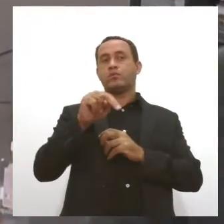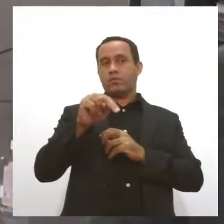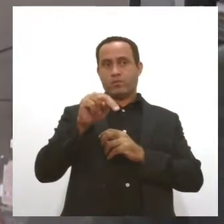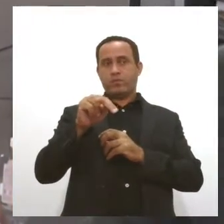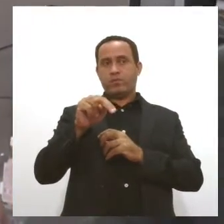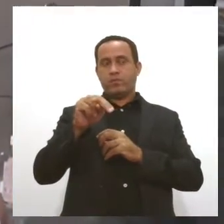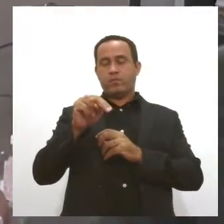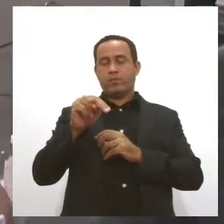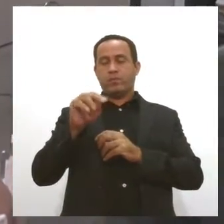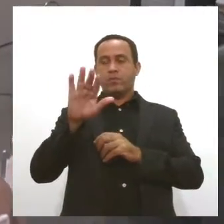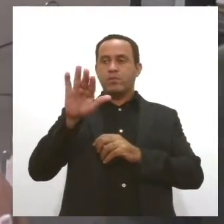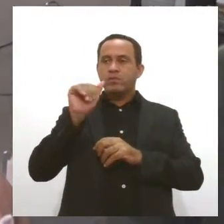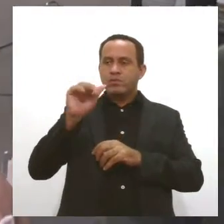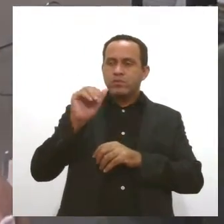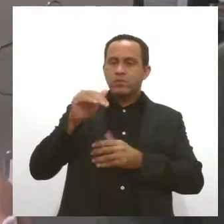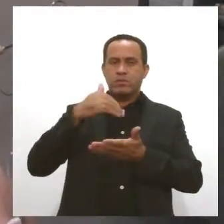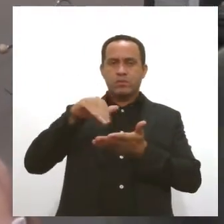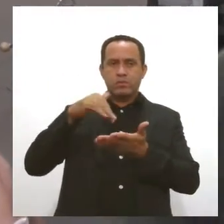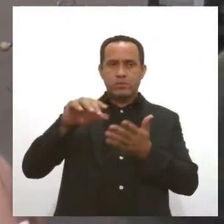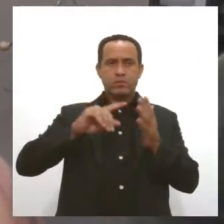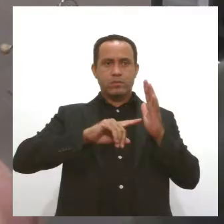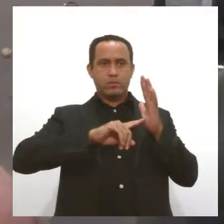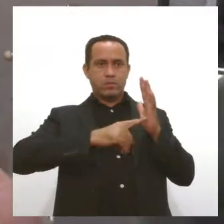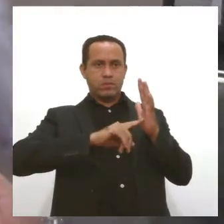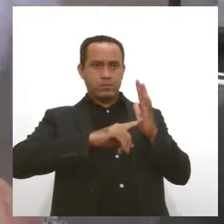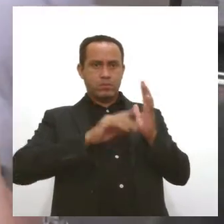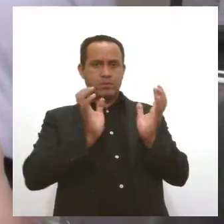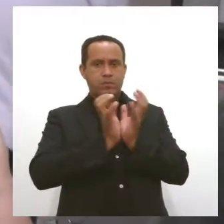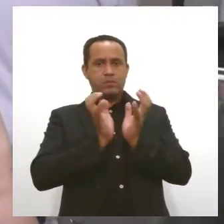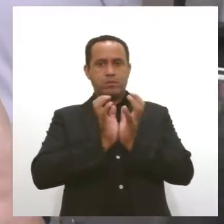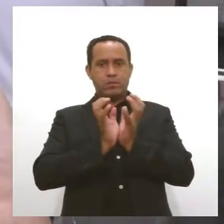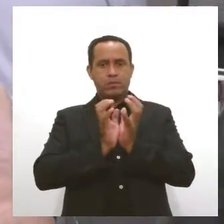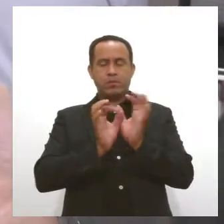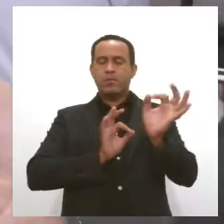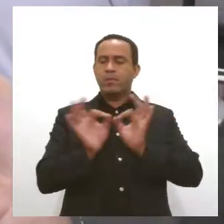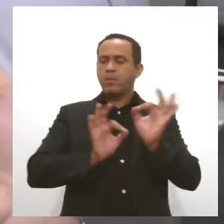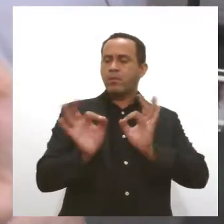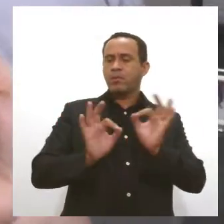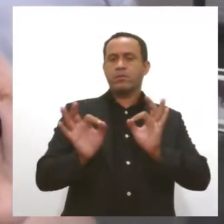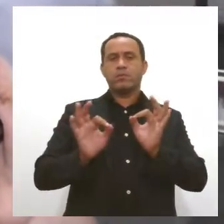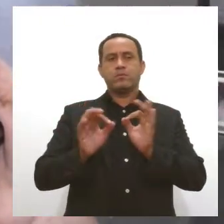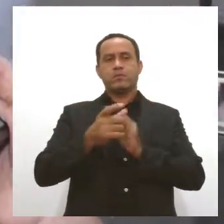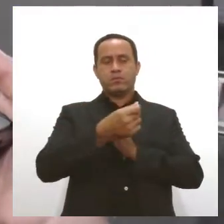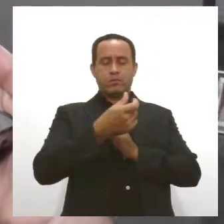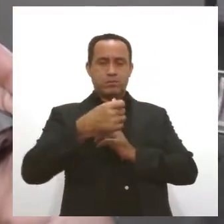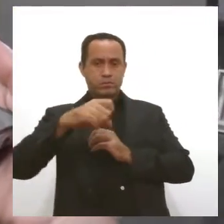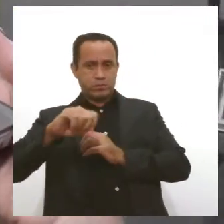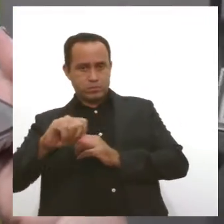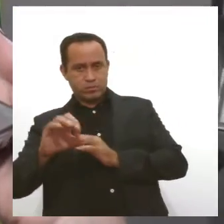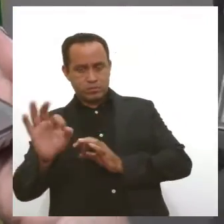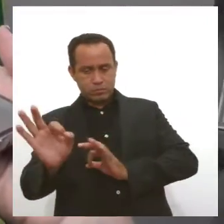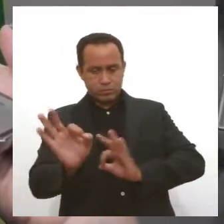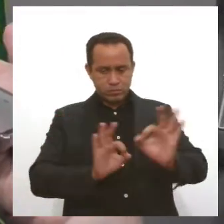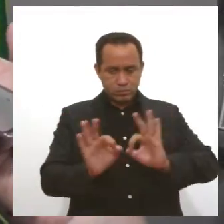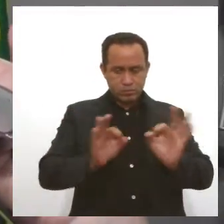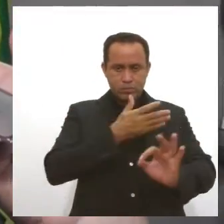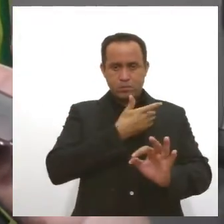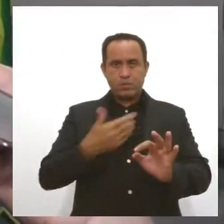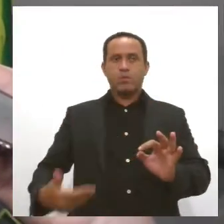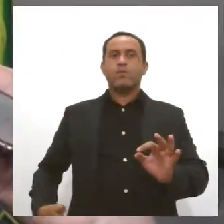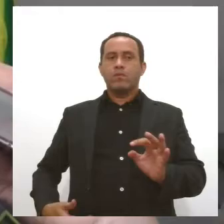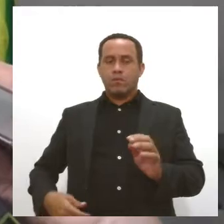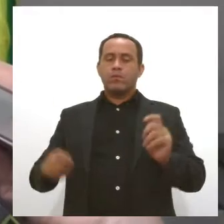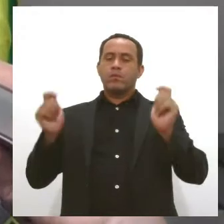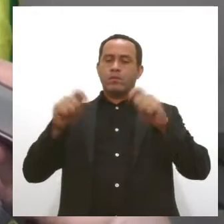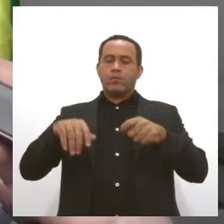pelo secretário e pelo sindicato para resolver essa demanda, que já vem desde 2019, o objetivo do governo foi montar uma comissão que fosse paritária, entre